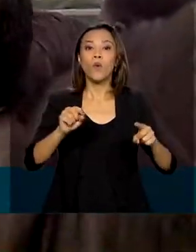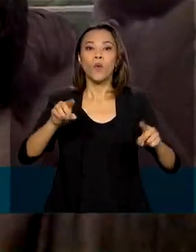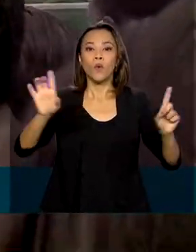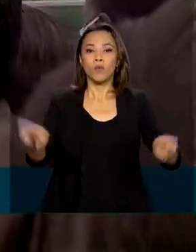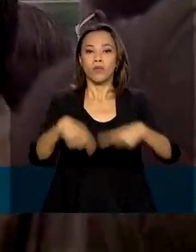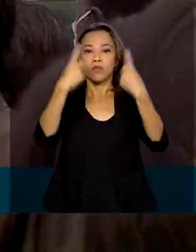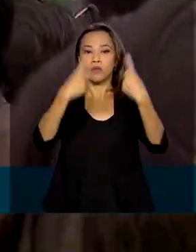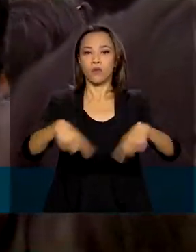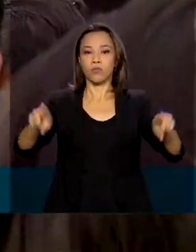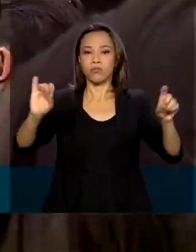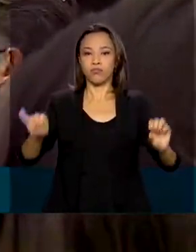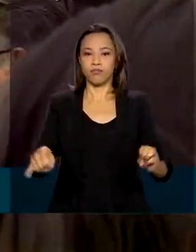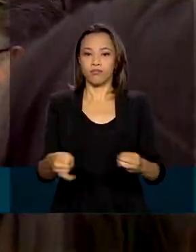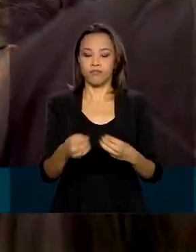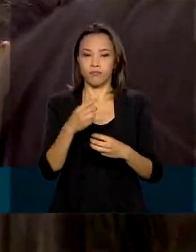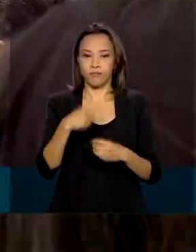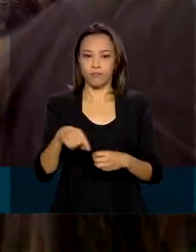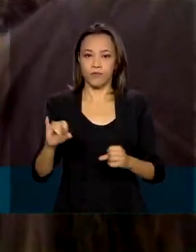hino de Israel.